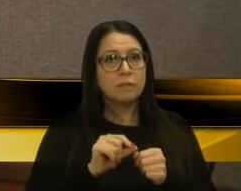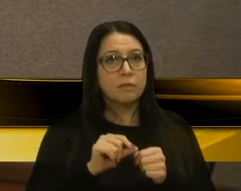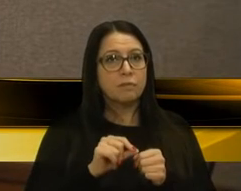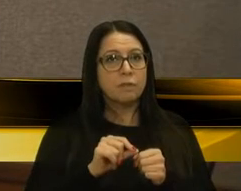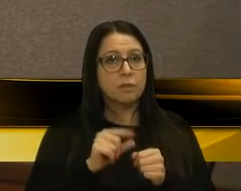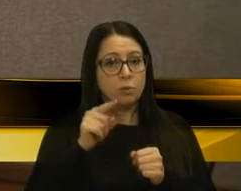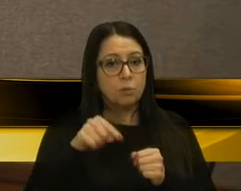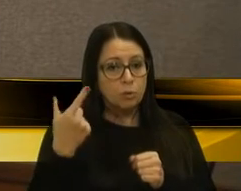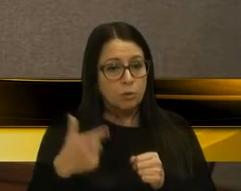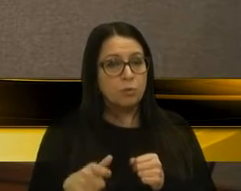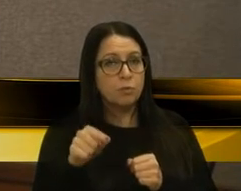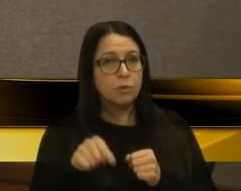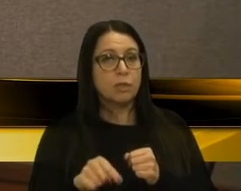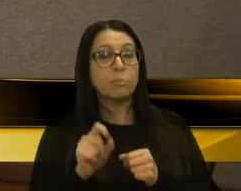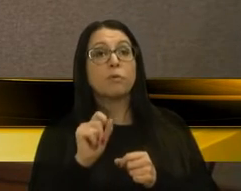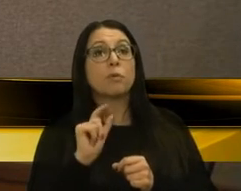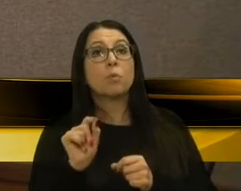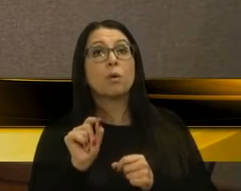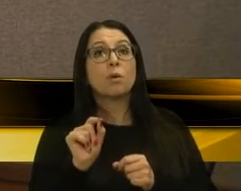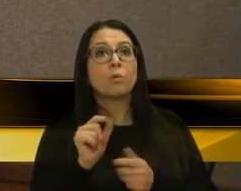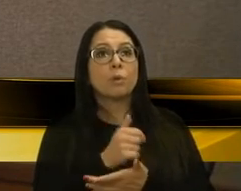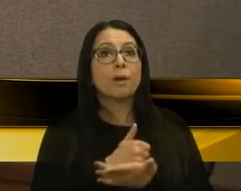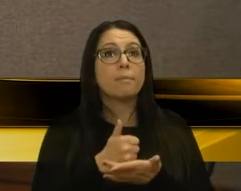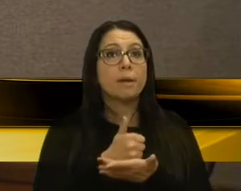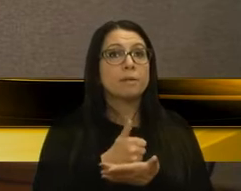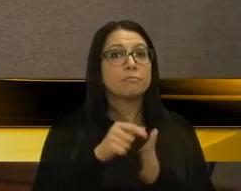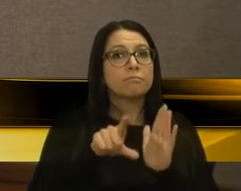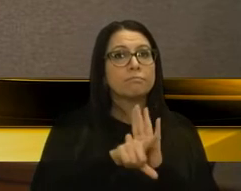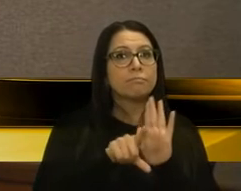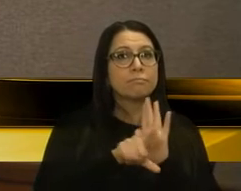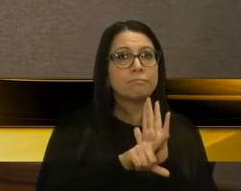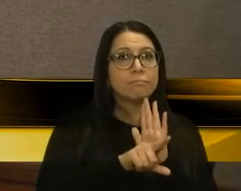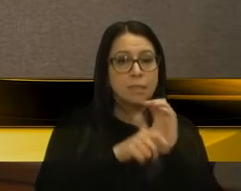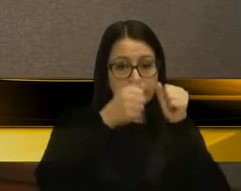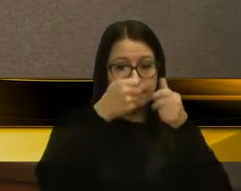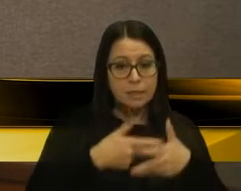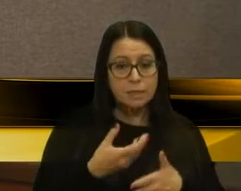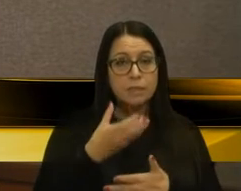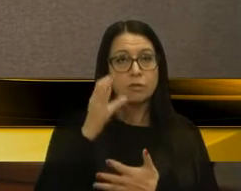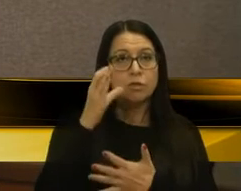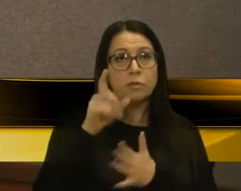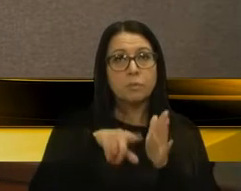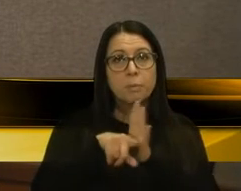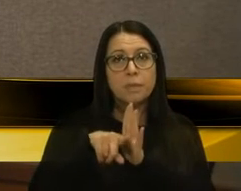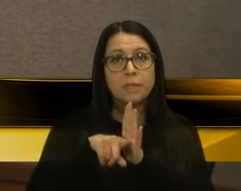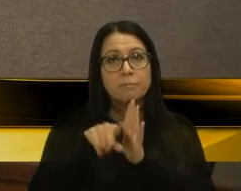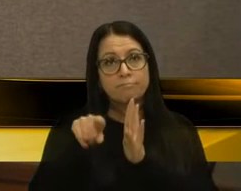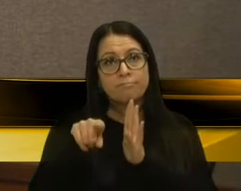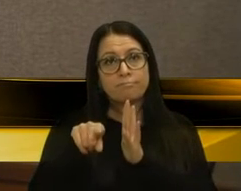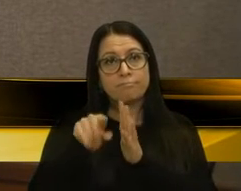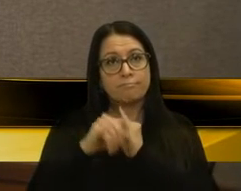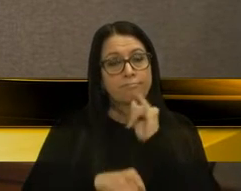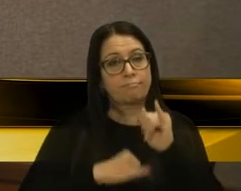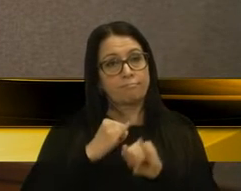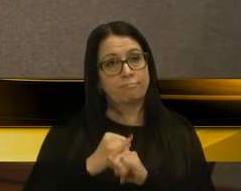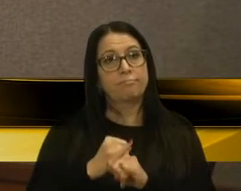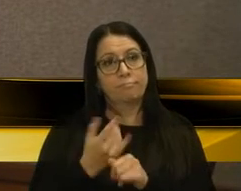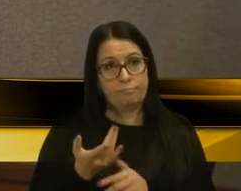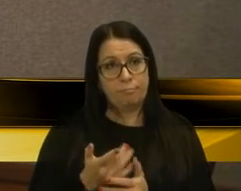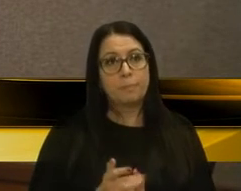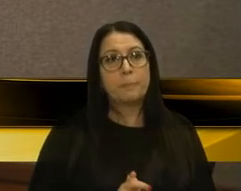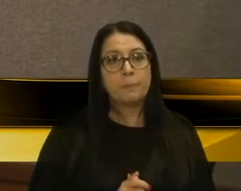qual é o embasamento legal, o fundamento científico de uma pesquisa dessas pela internet. Isso é